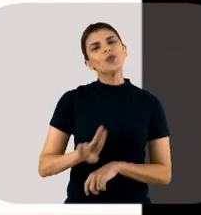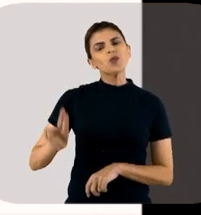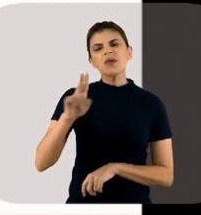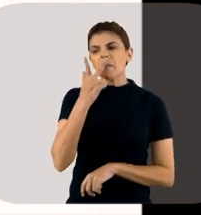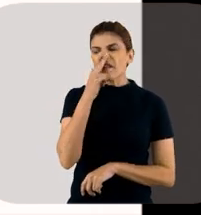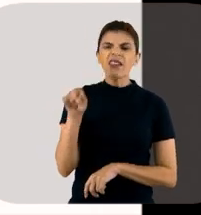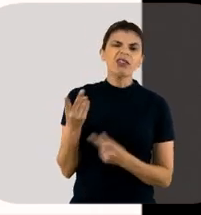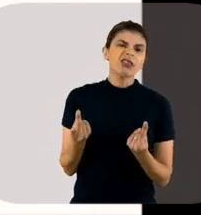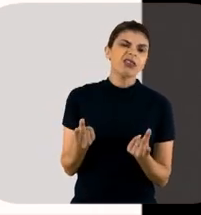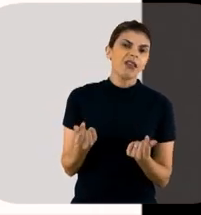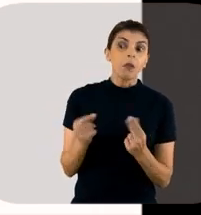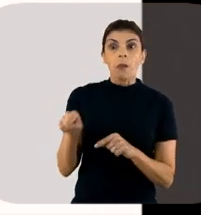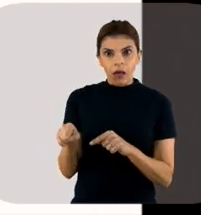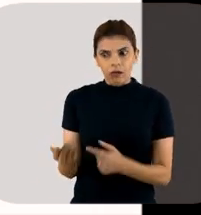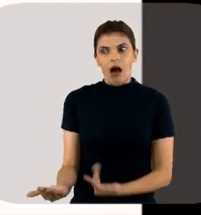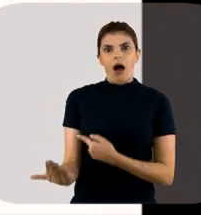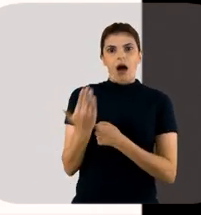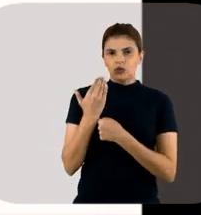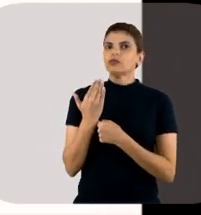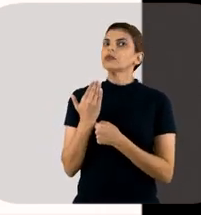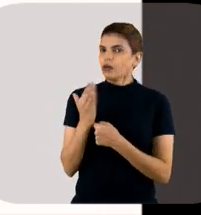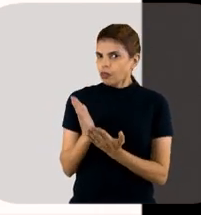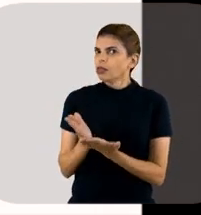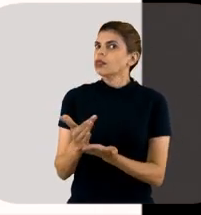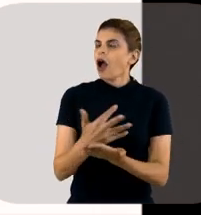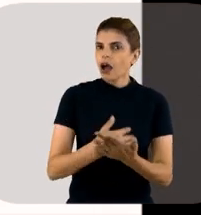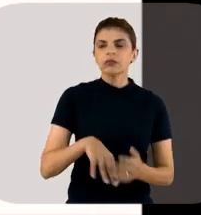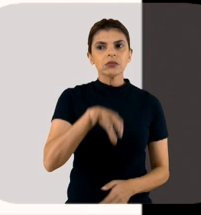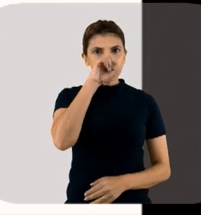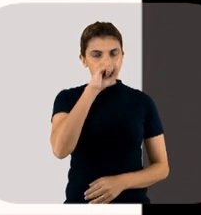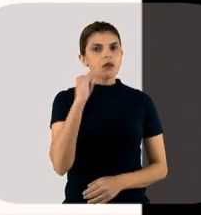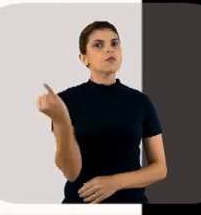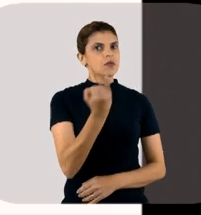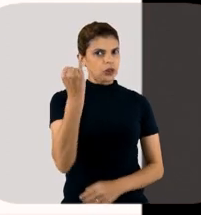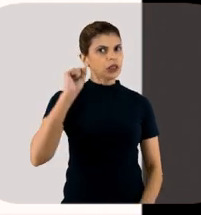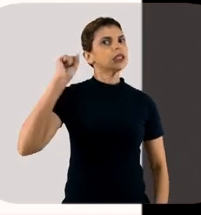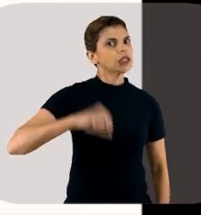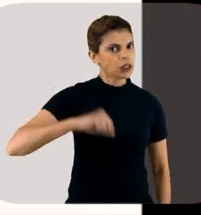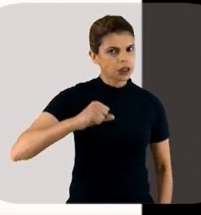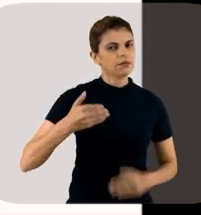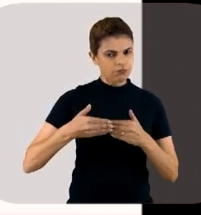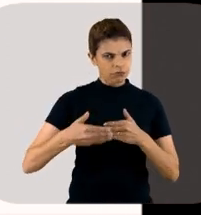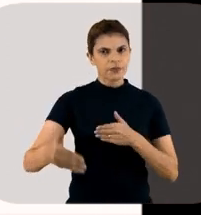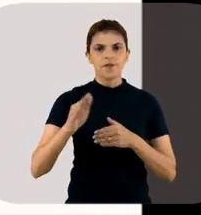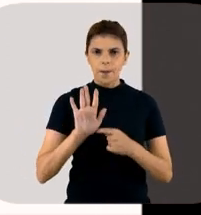subutilizado, e ele dá bastante dado para a gente. Lá para frente a gente também vai mostrar isso aí.